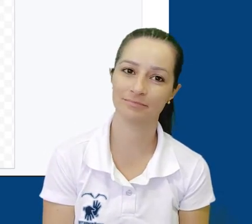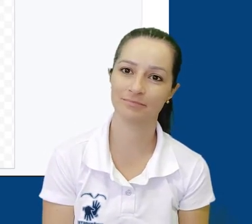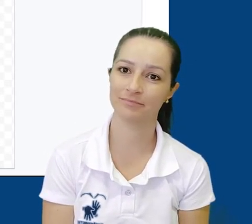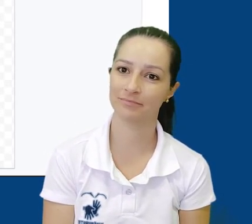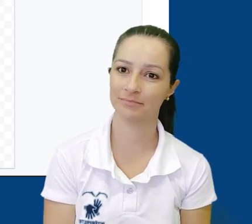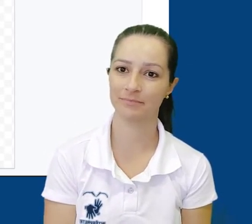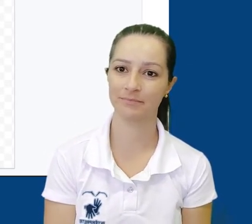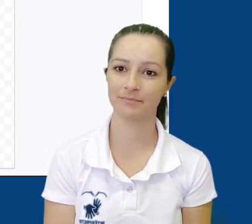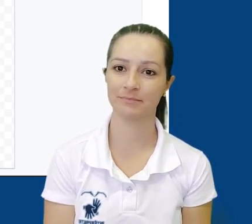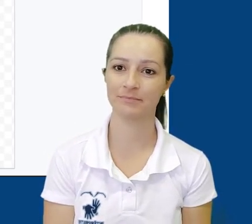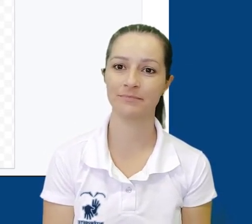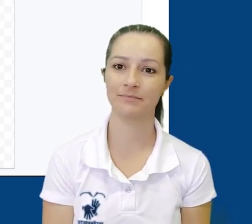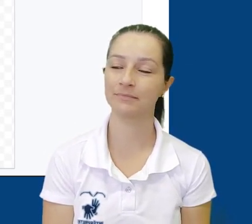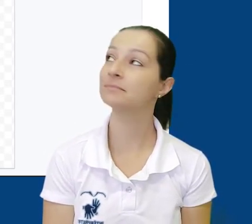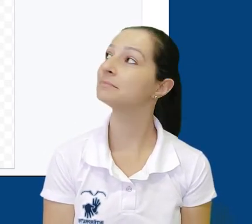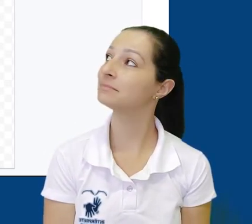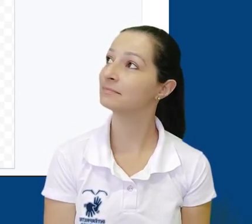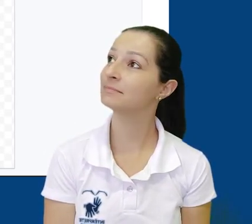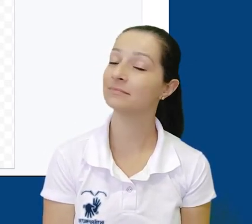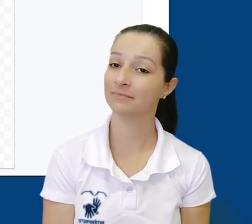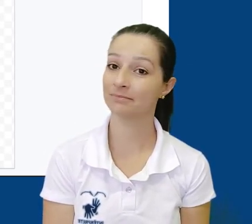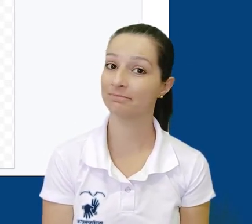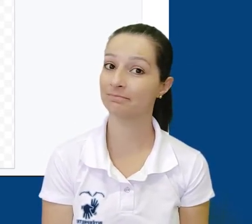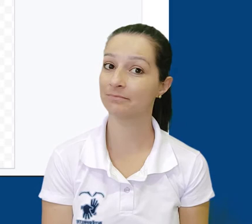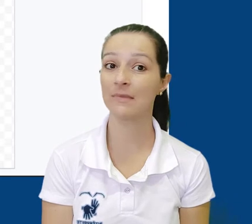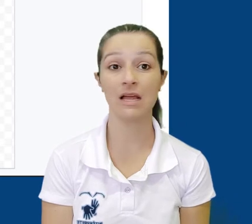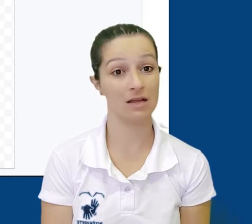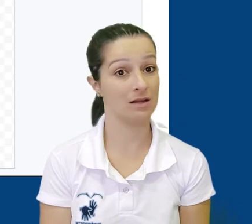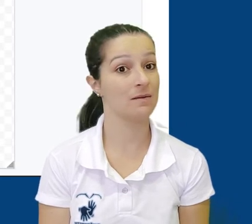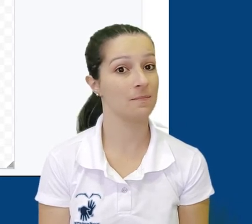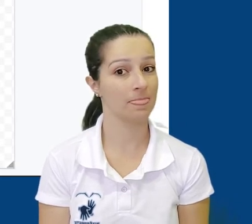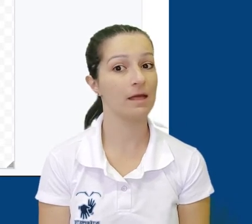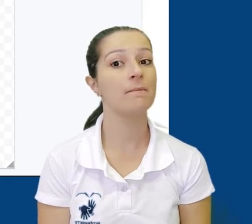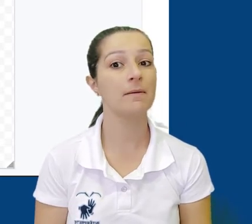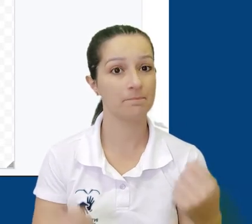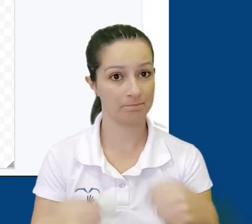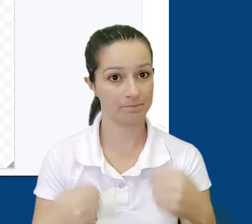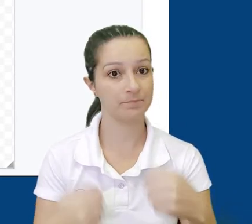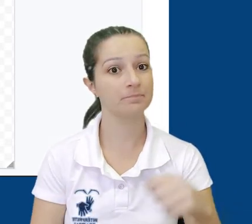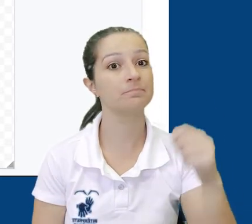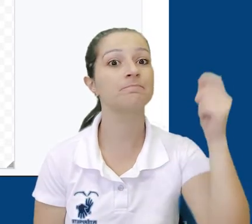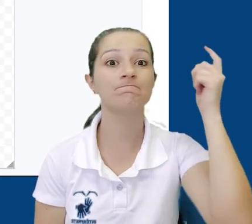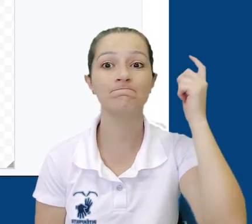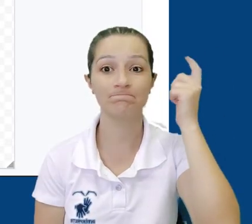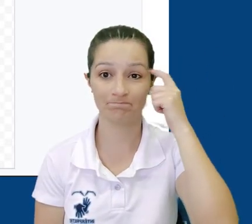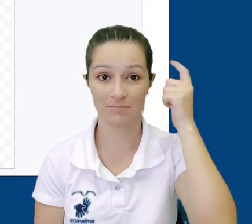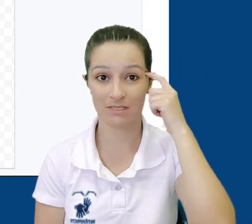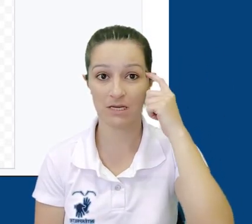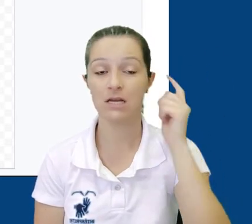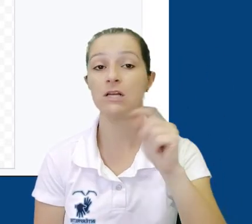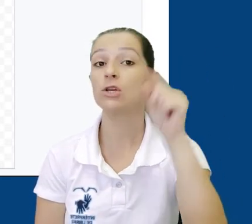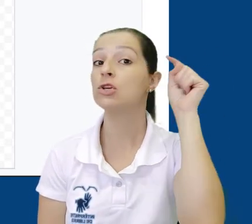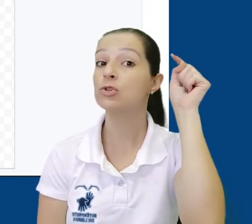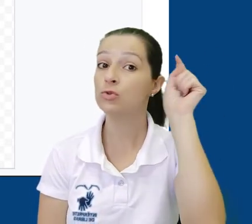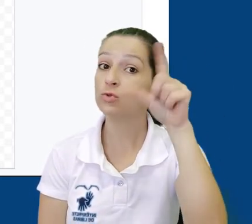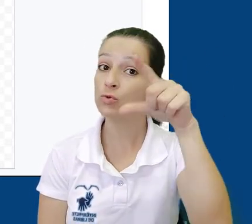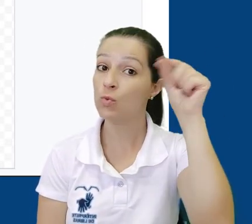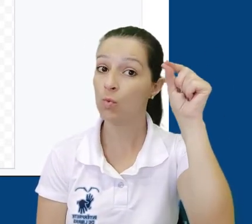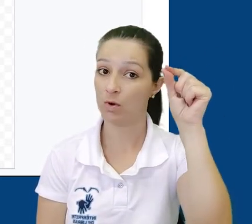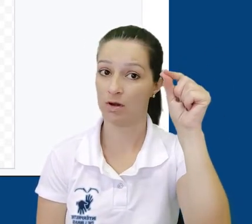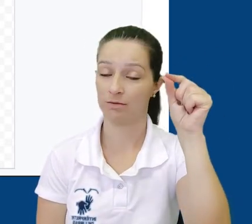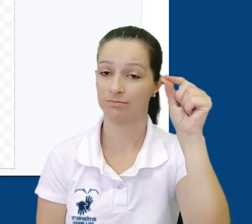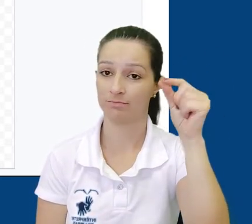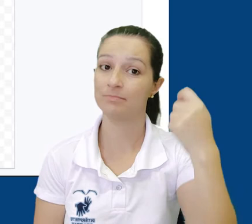entre outros. Mas lembre-se, essa edição só aparece quando selecionamos um traço na nossa tela de